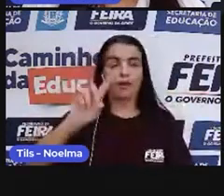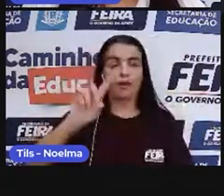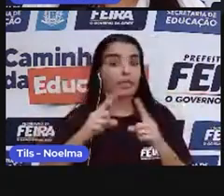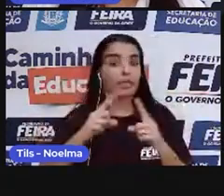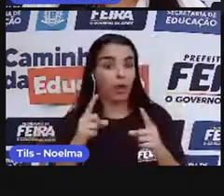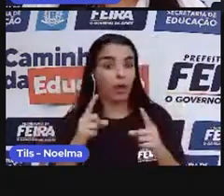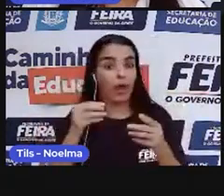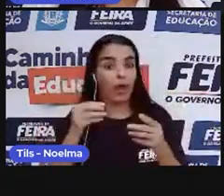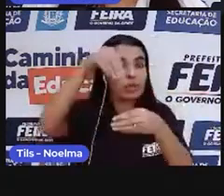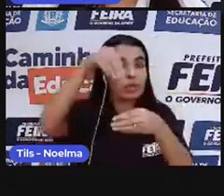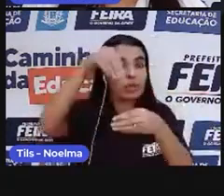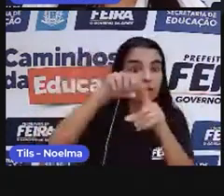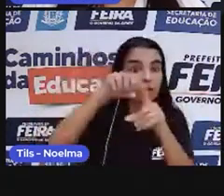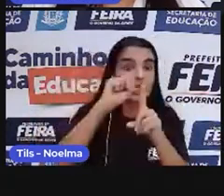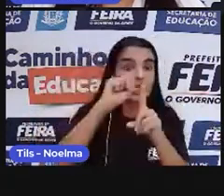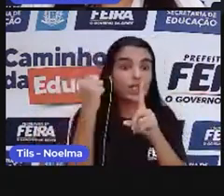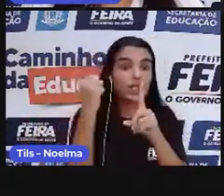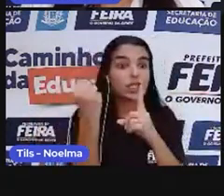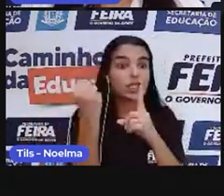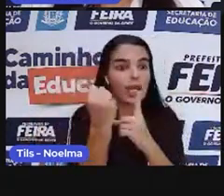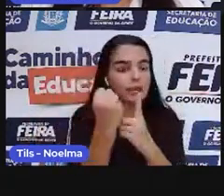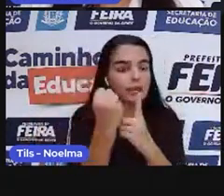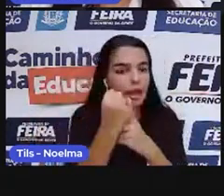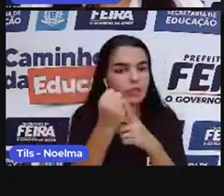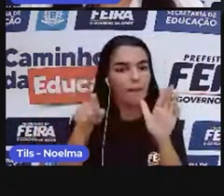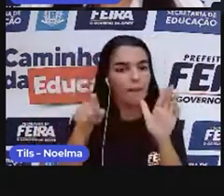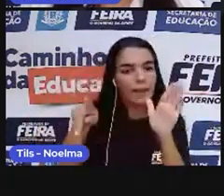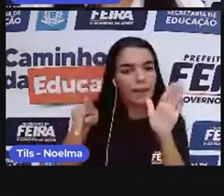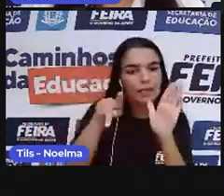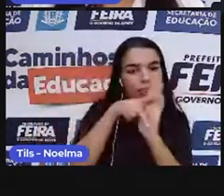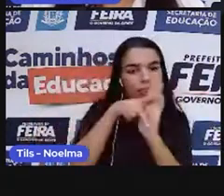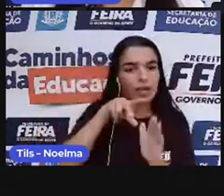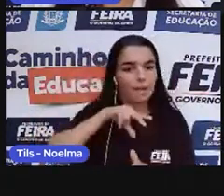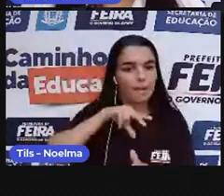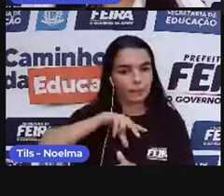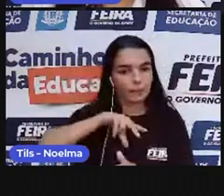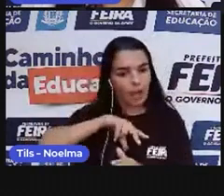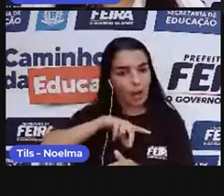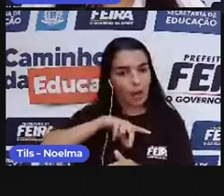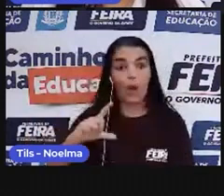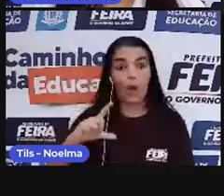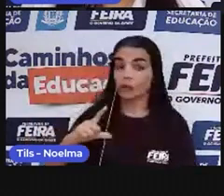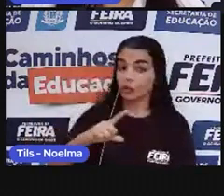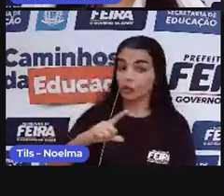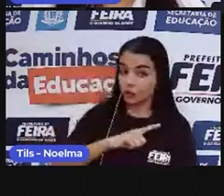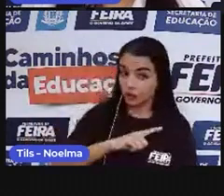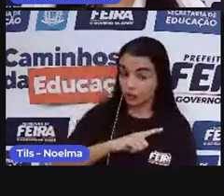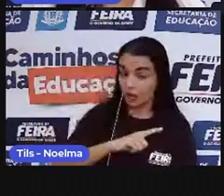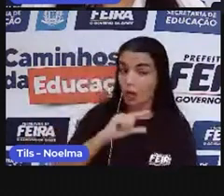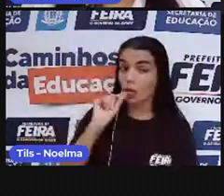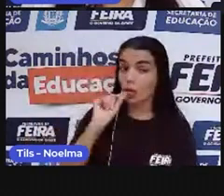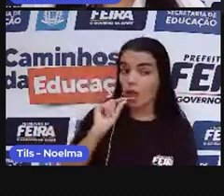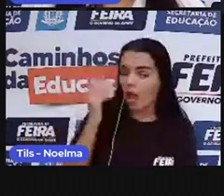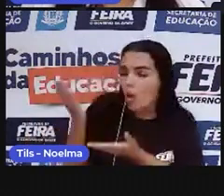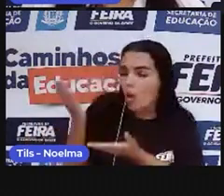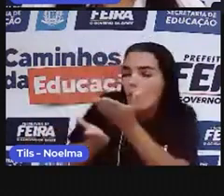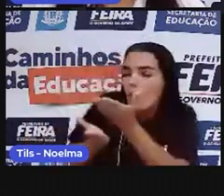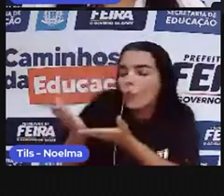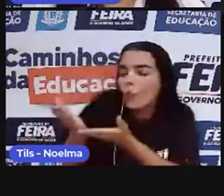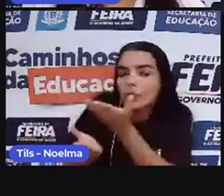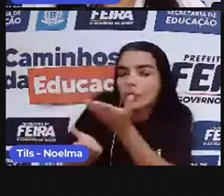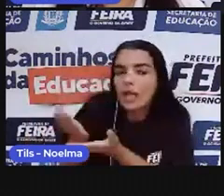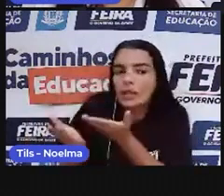colonial, né? Nós tínhamos o engenho e os senhores de engenho eram o posto